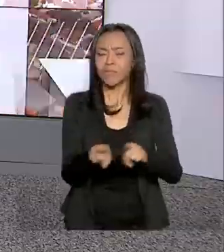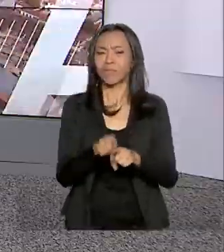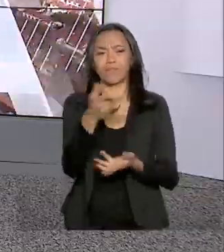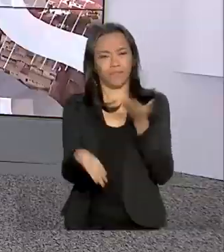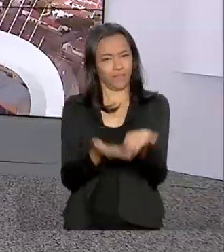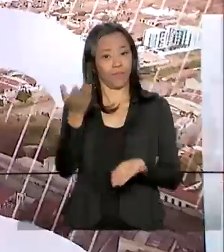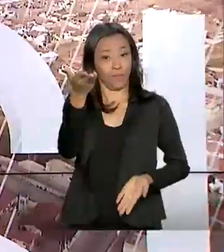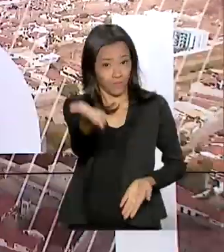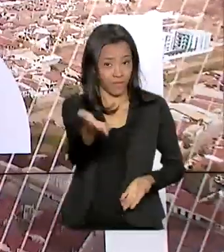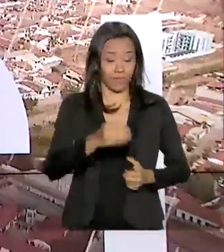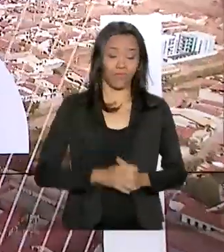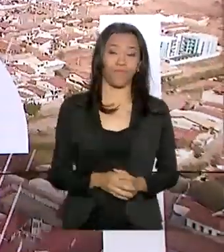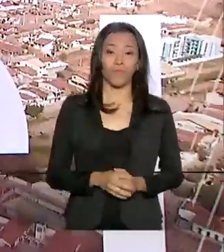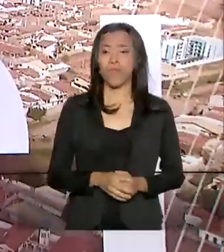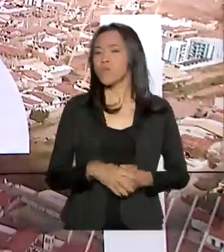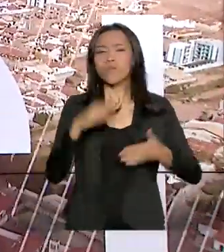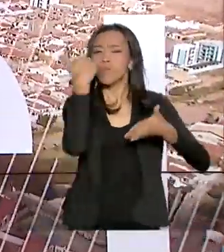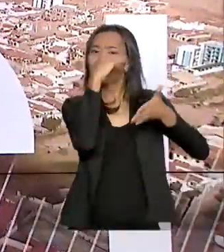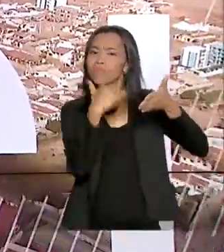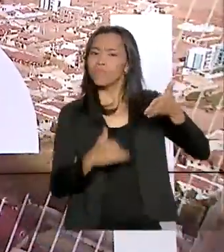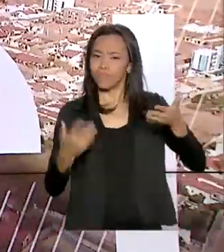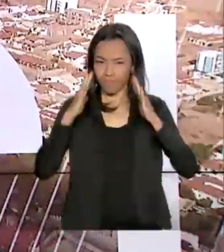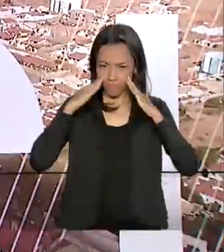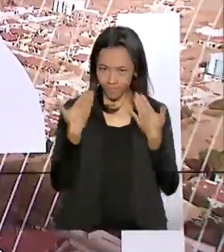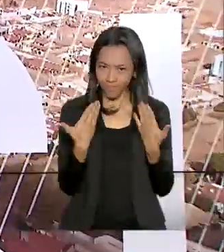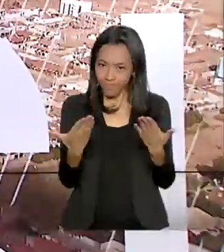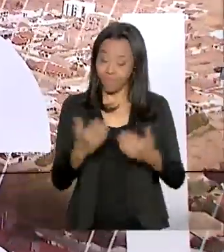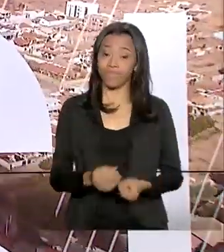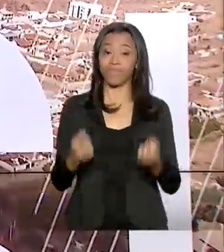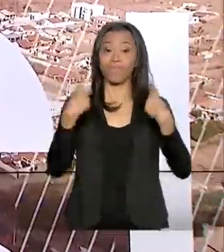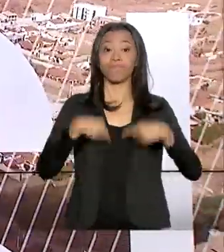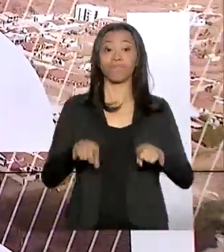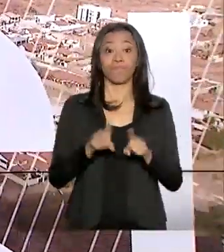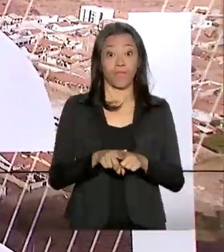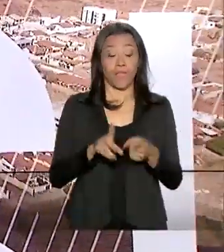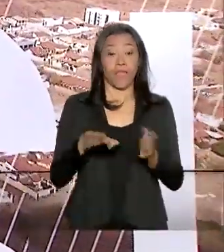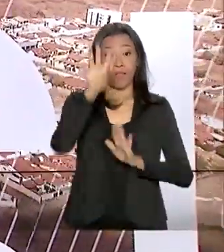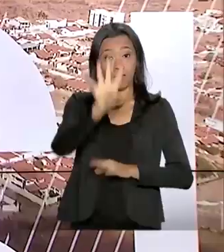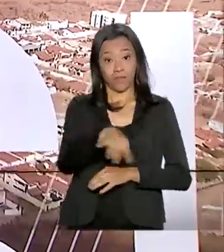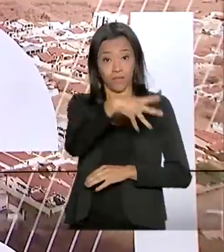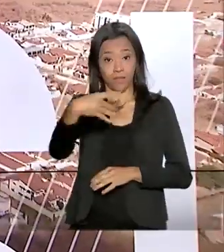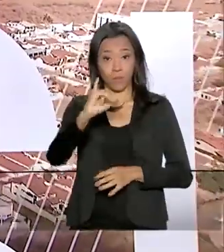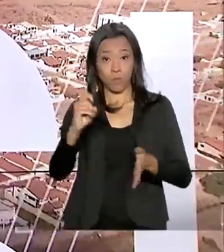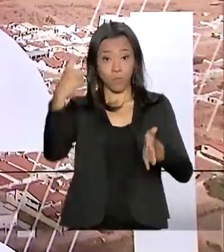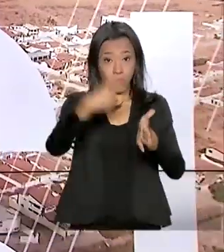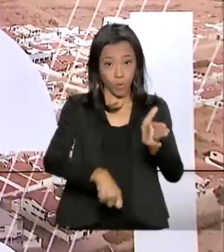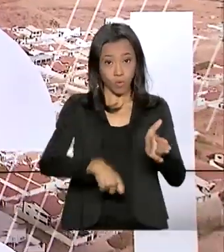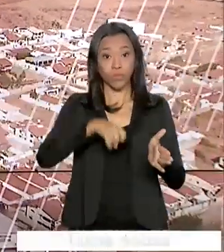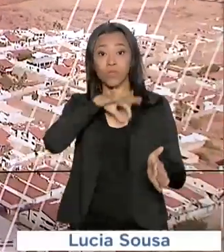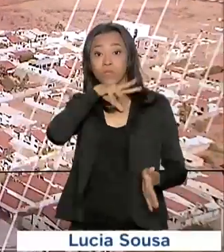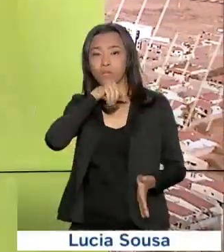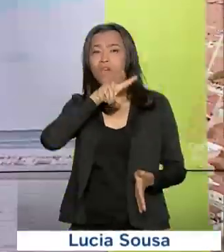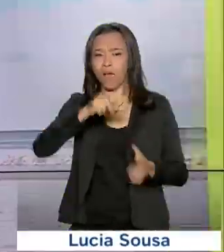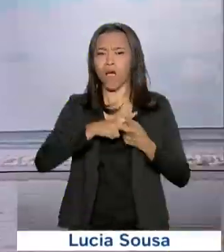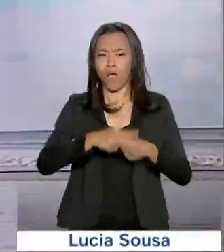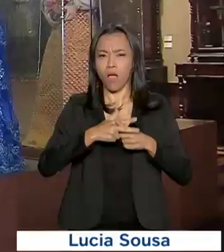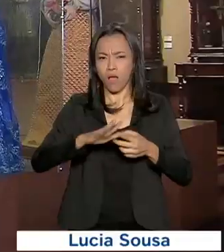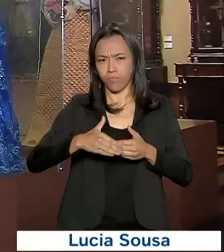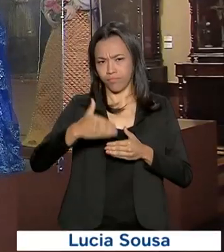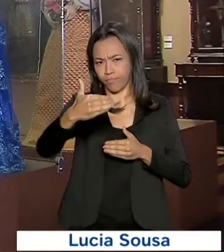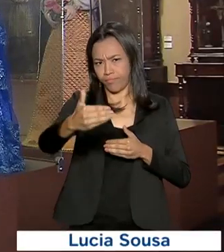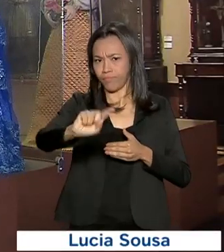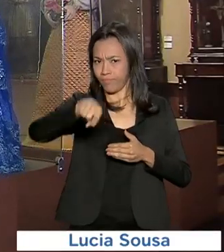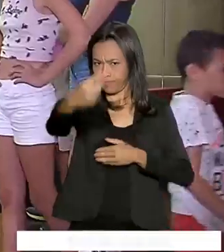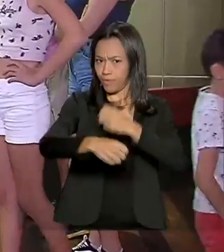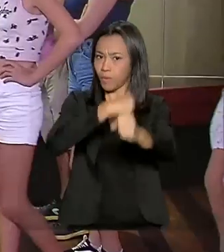serviço para você. Confira os destaques dessa edição. Tabela do Imposto de Renda deve ser reajustada para o ano que vem. Começa